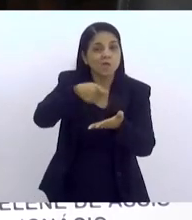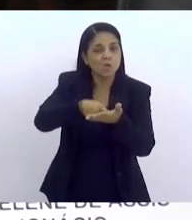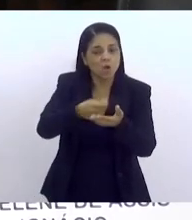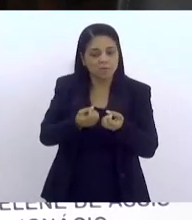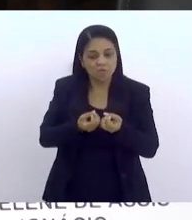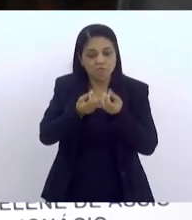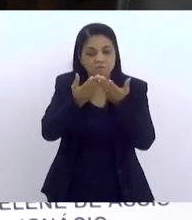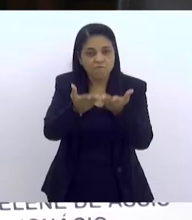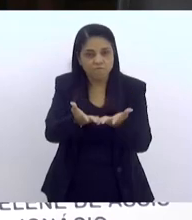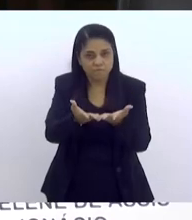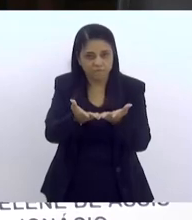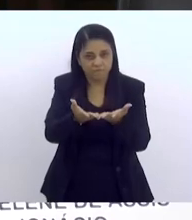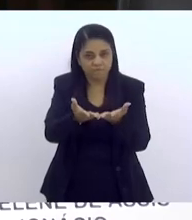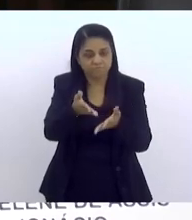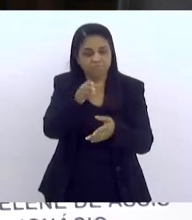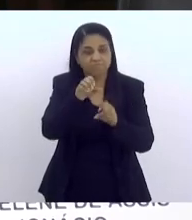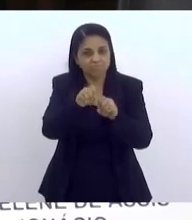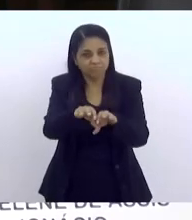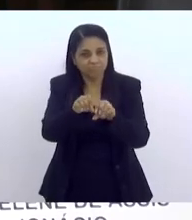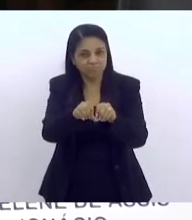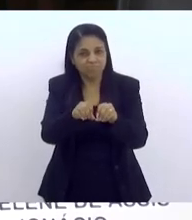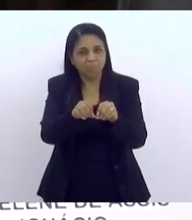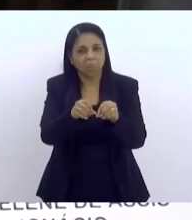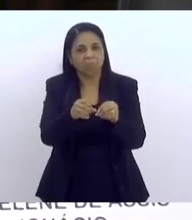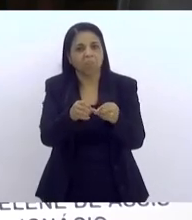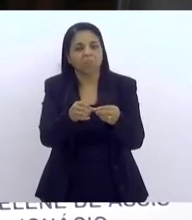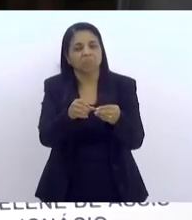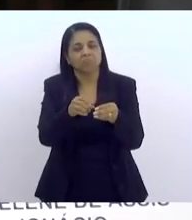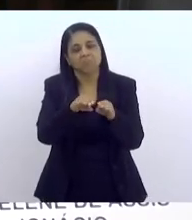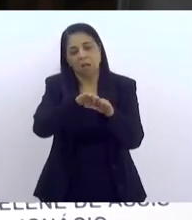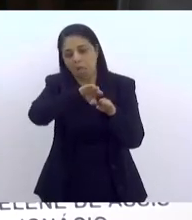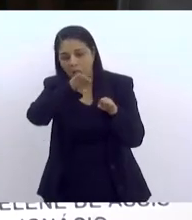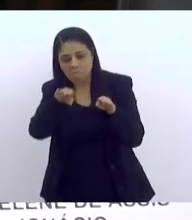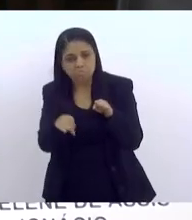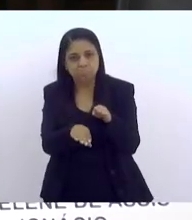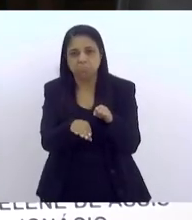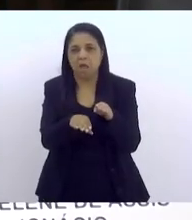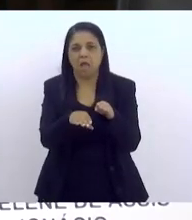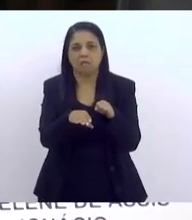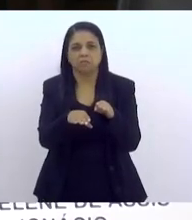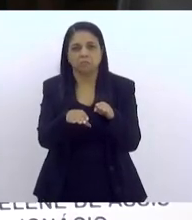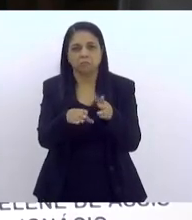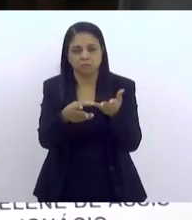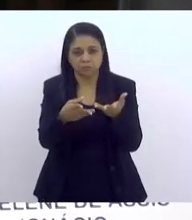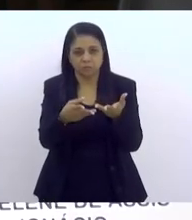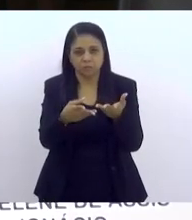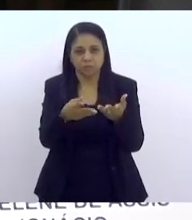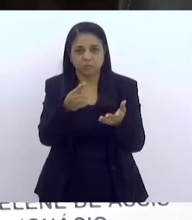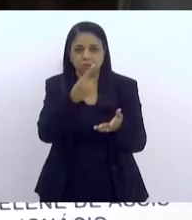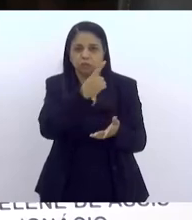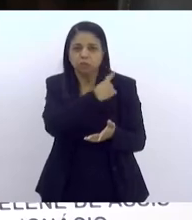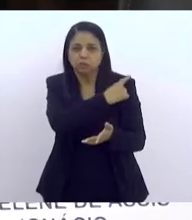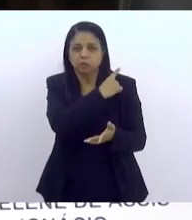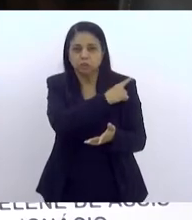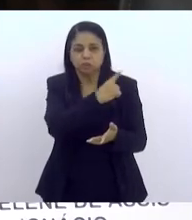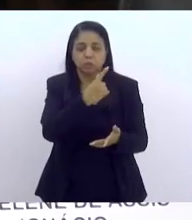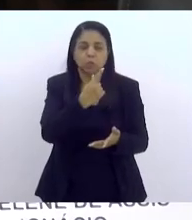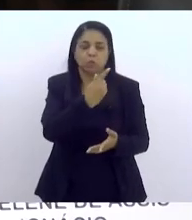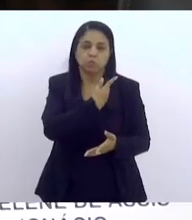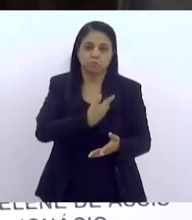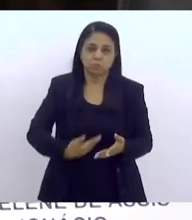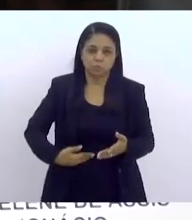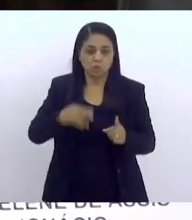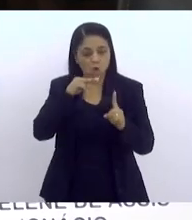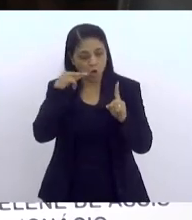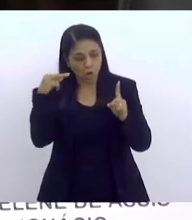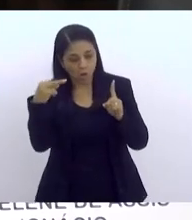essa educação com baixa qualidade, uma educação que... gestores públicos que olham para a educação